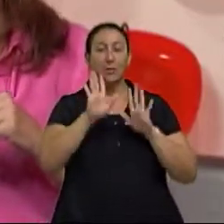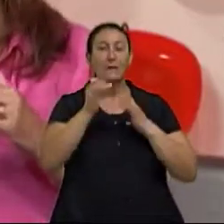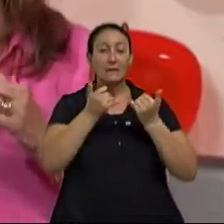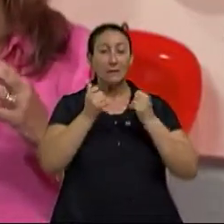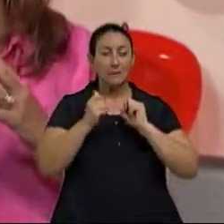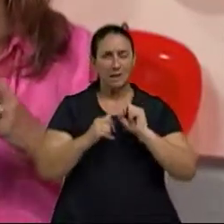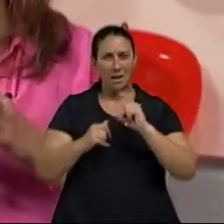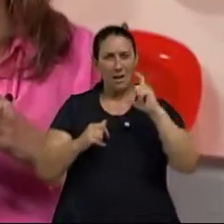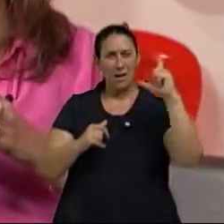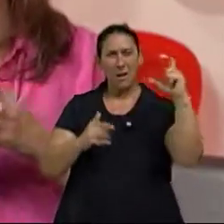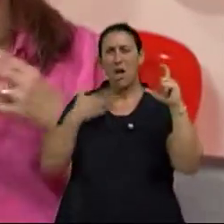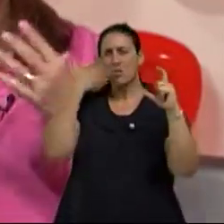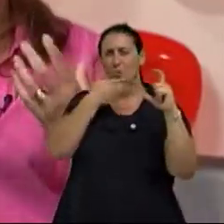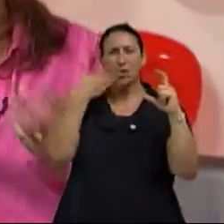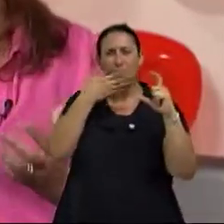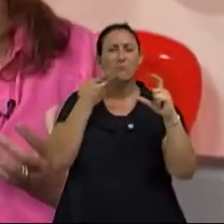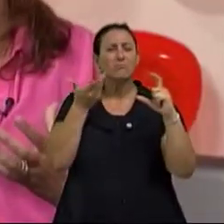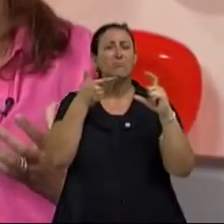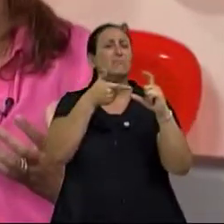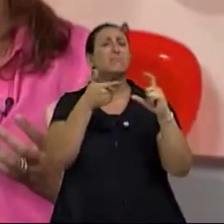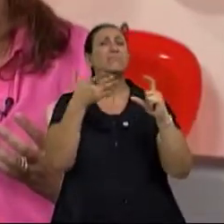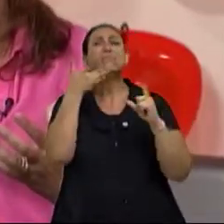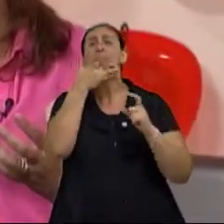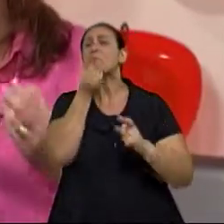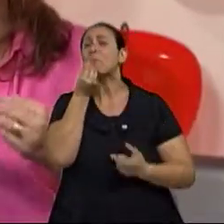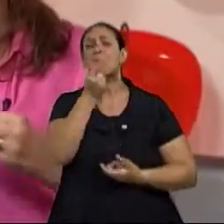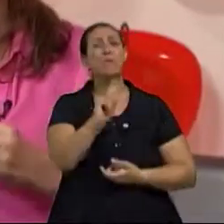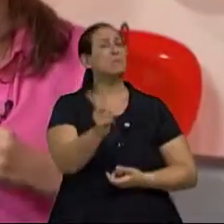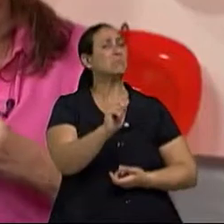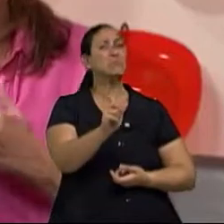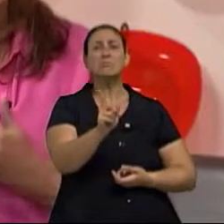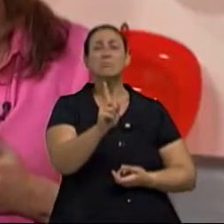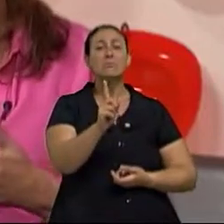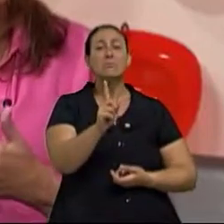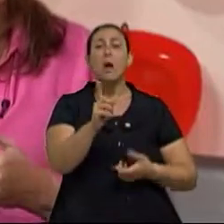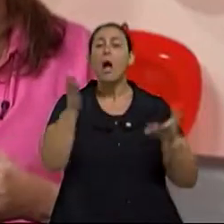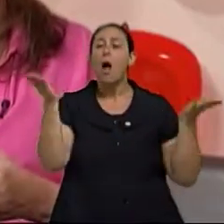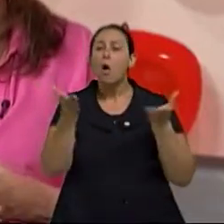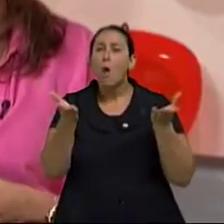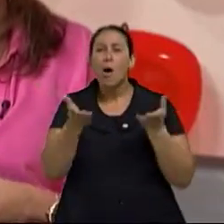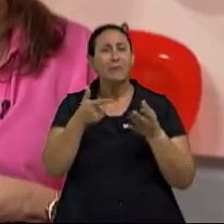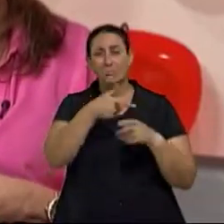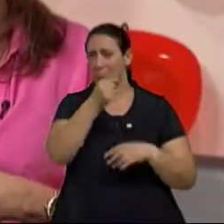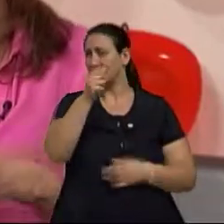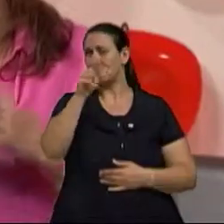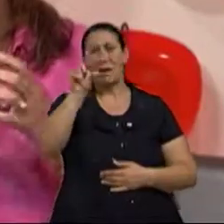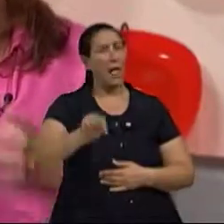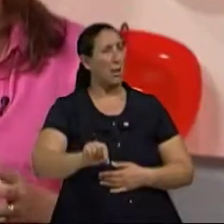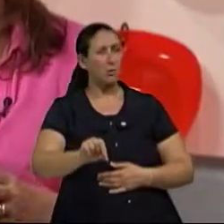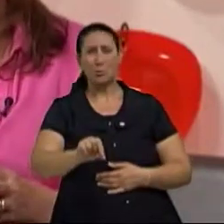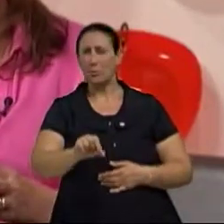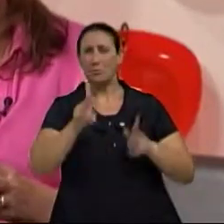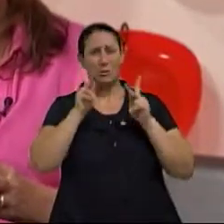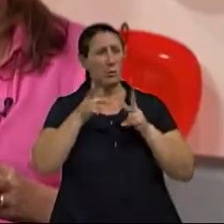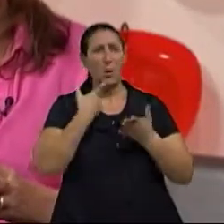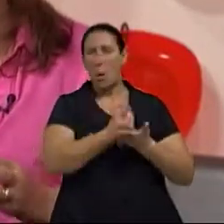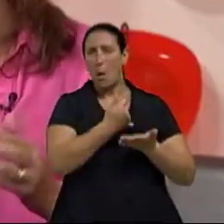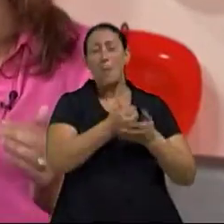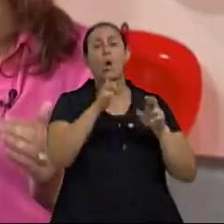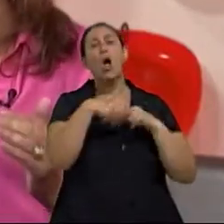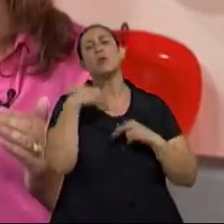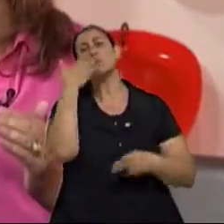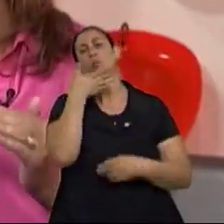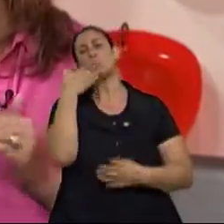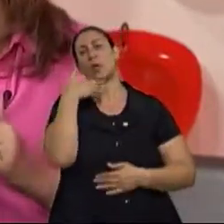açúcar, não é para poder se tornar um produto mais gostoso. É o ingrediente mais barato de uma formulação, é o açúcar.